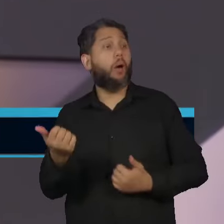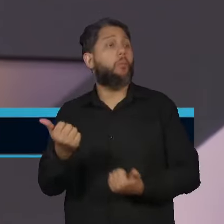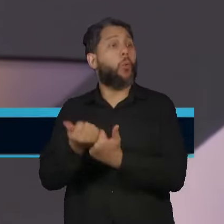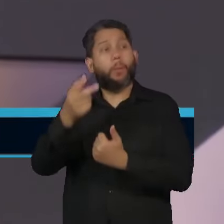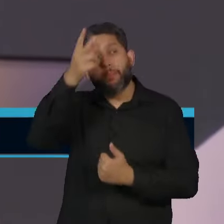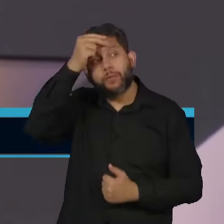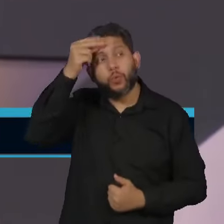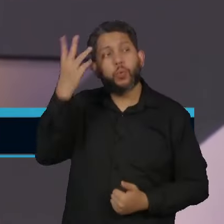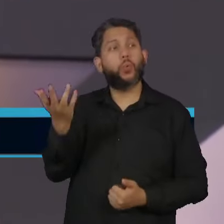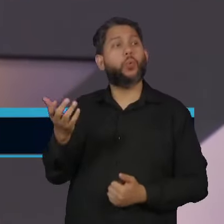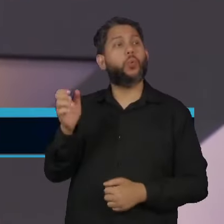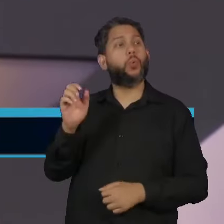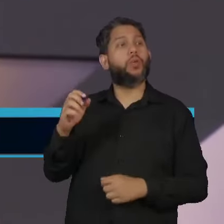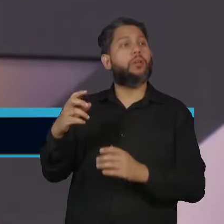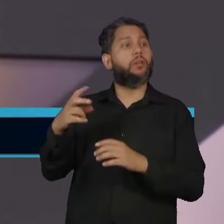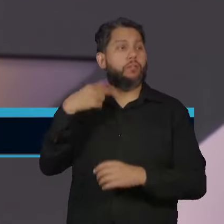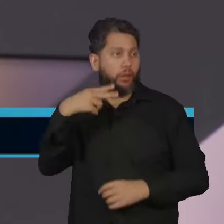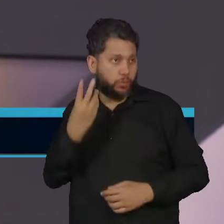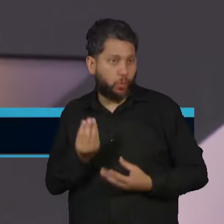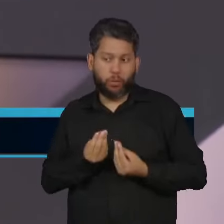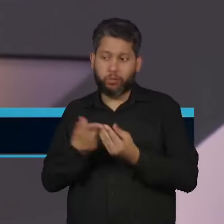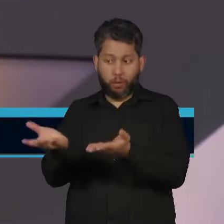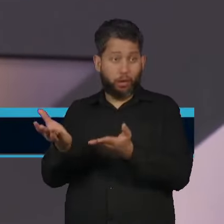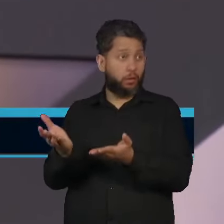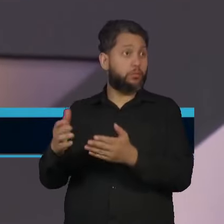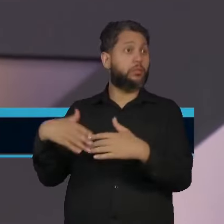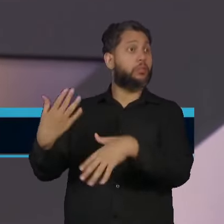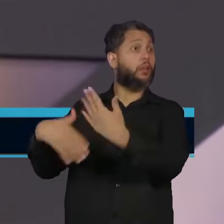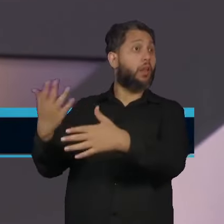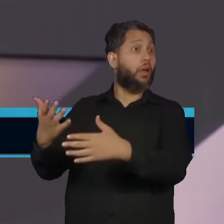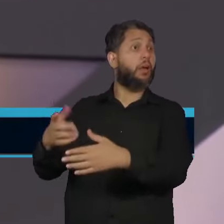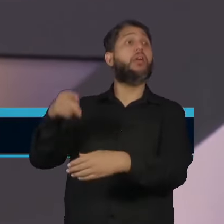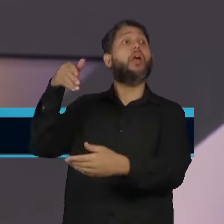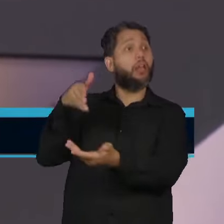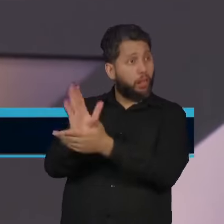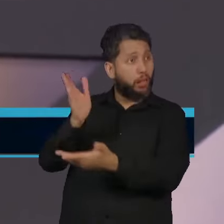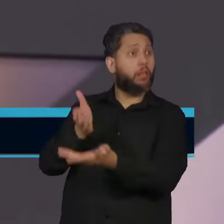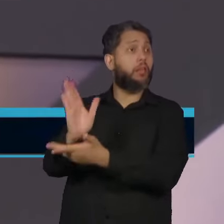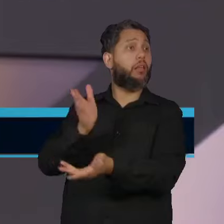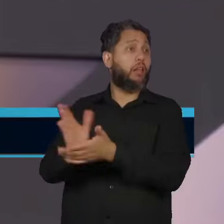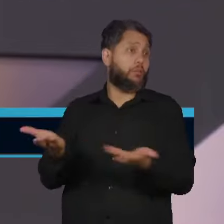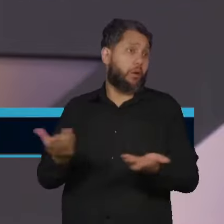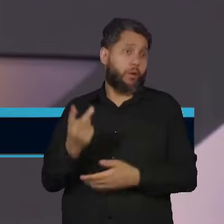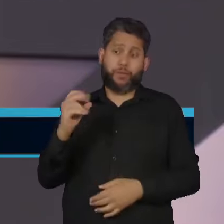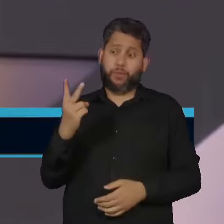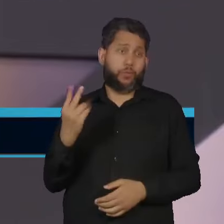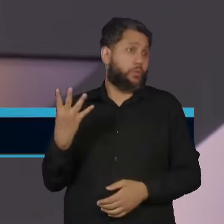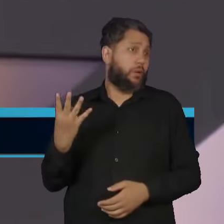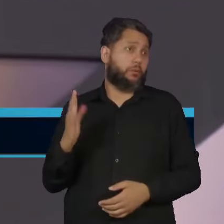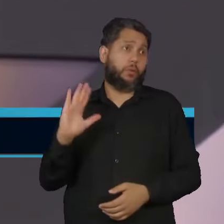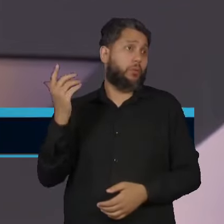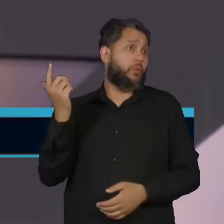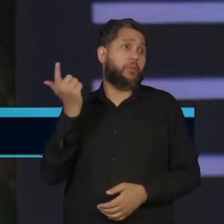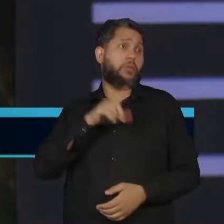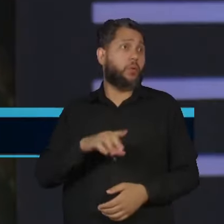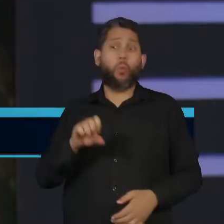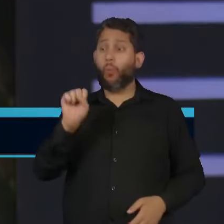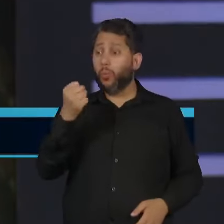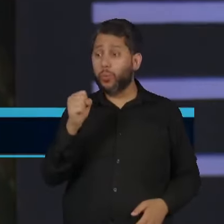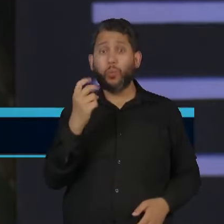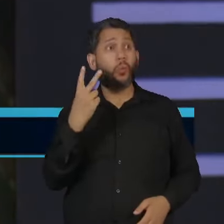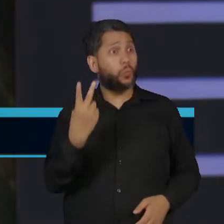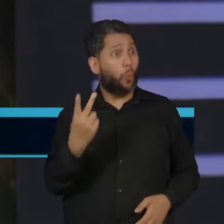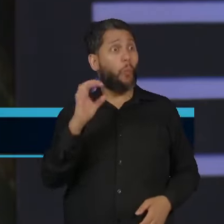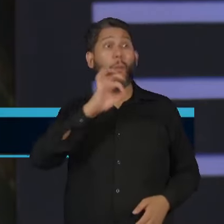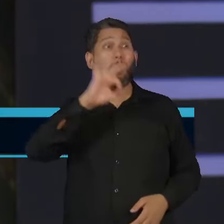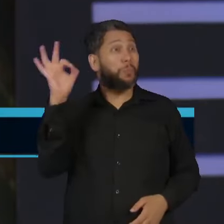prefeituras, câmaras e vereadores, que se reelegem, como aconteceu agora em 2024. Tivemos 82%